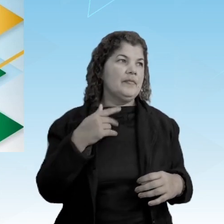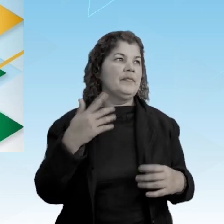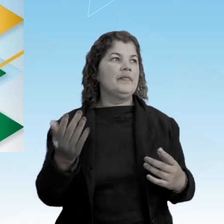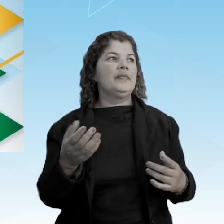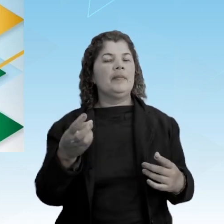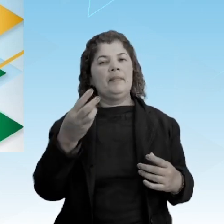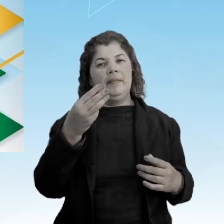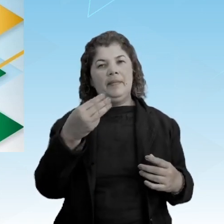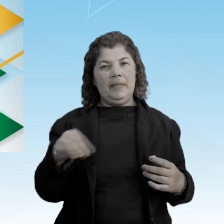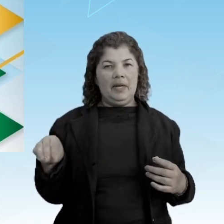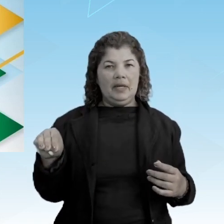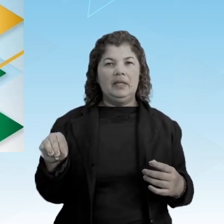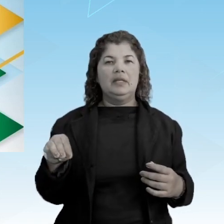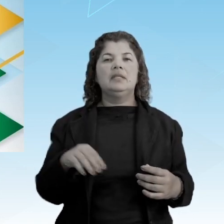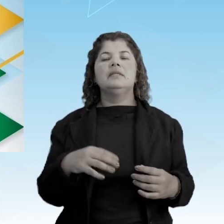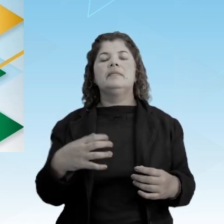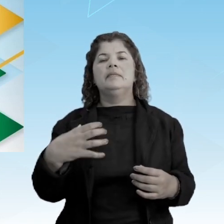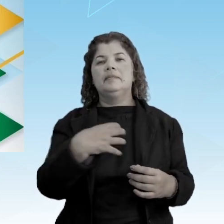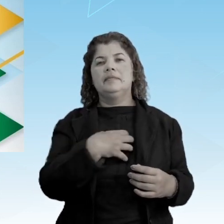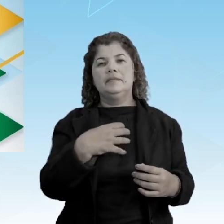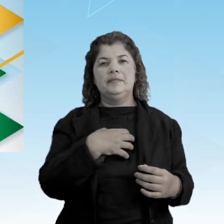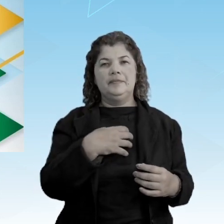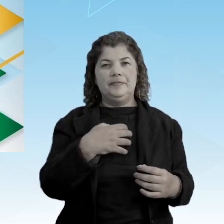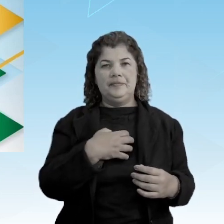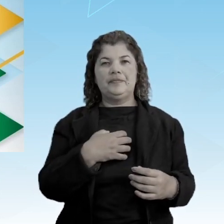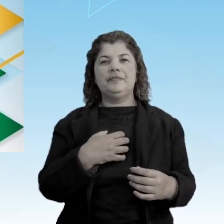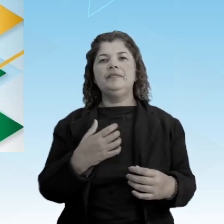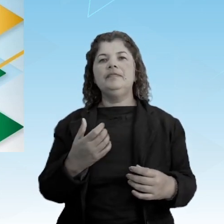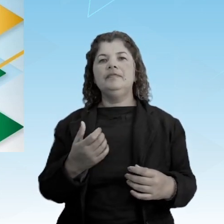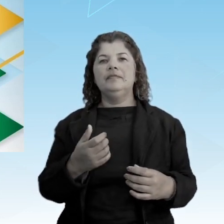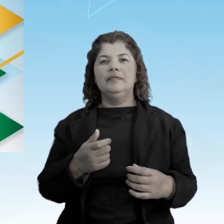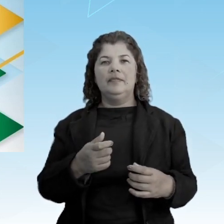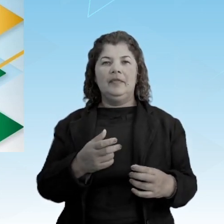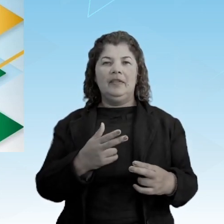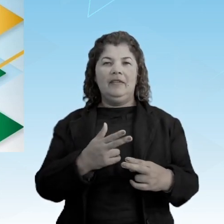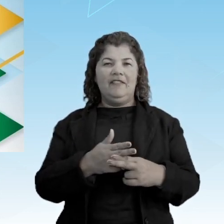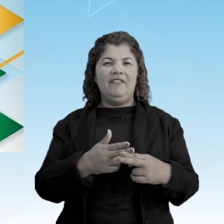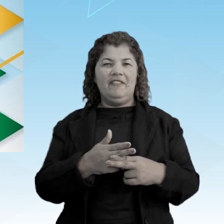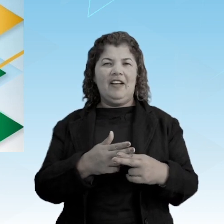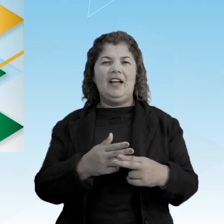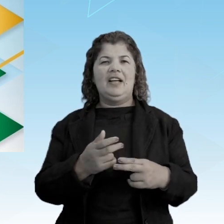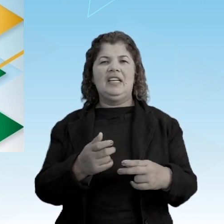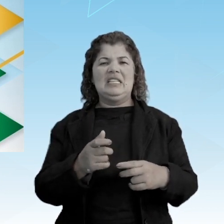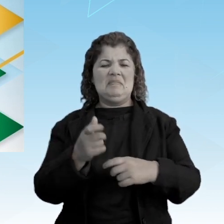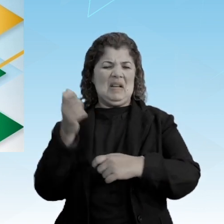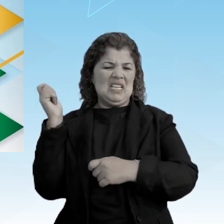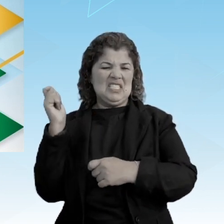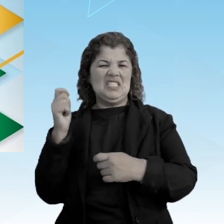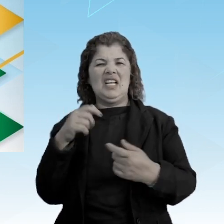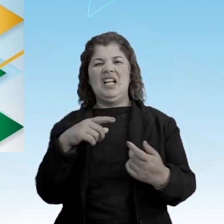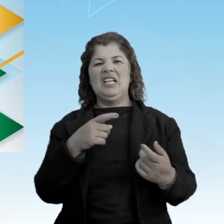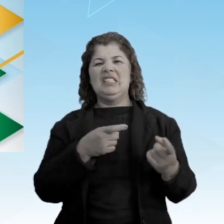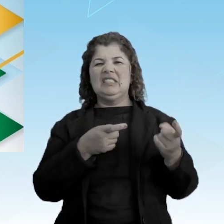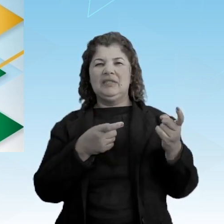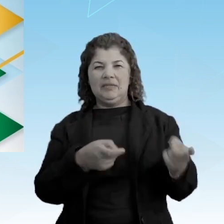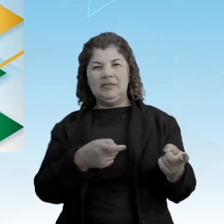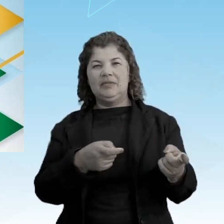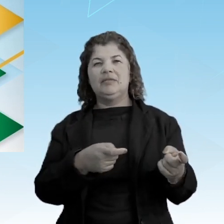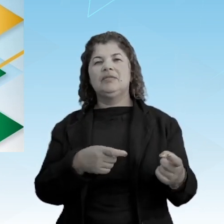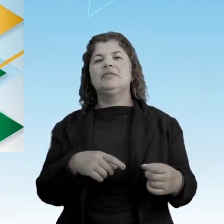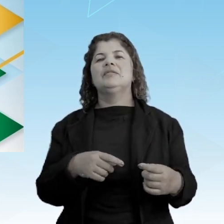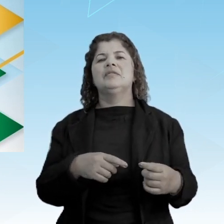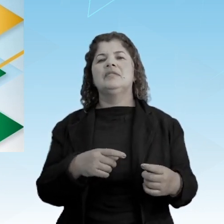Maranhenses, Baianos, armados de facas, Machadas, Espingardas, lutaram-se aos